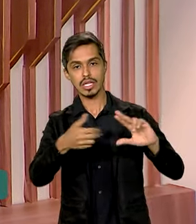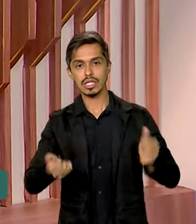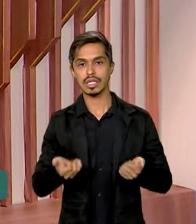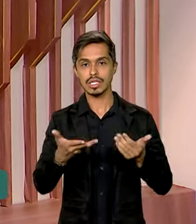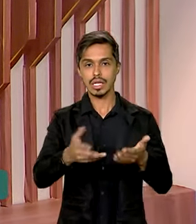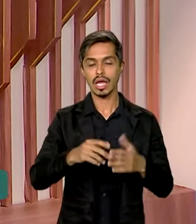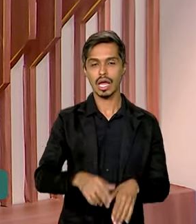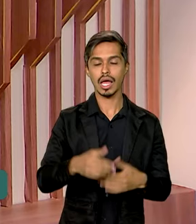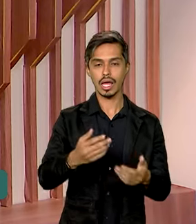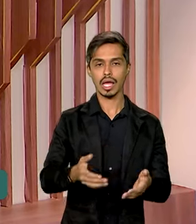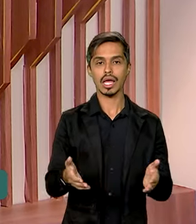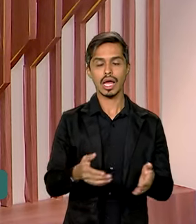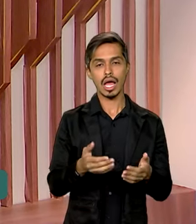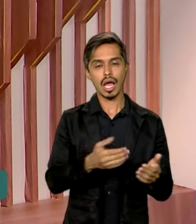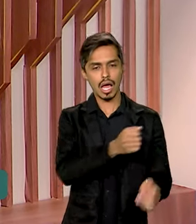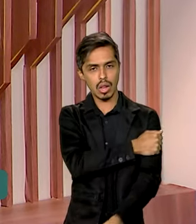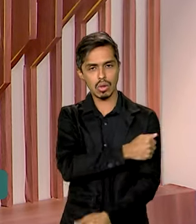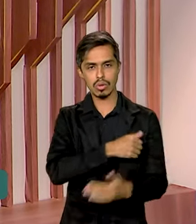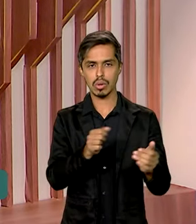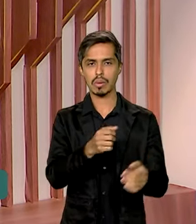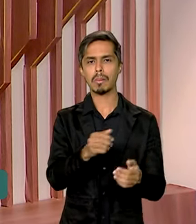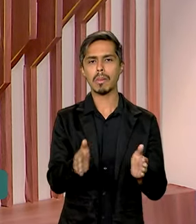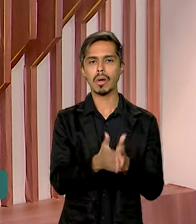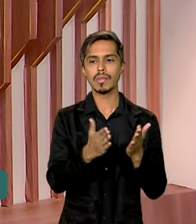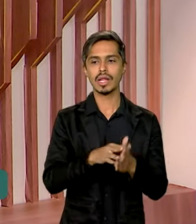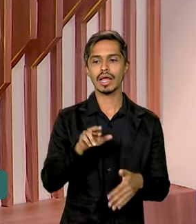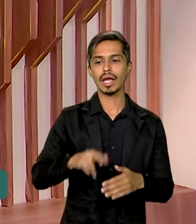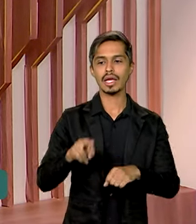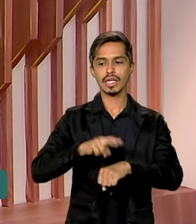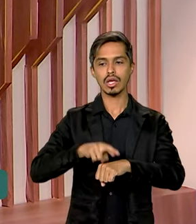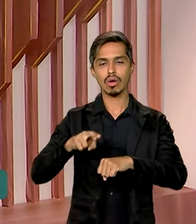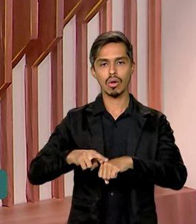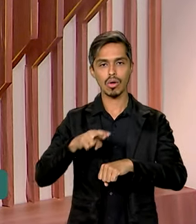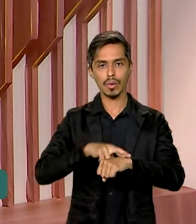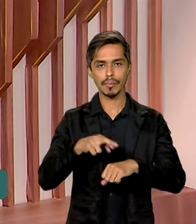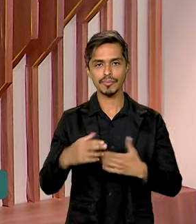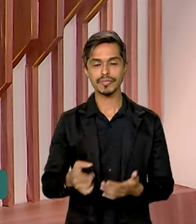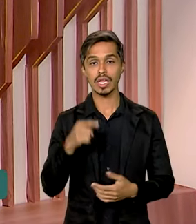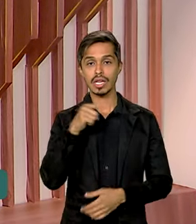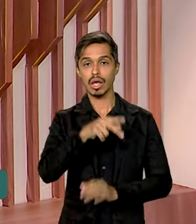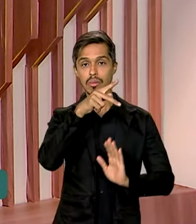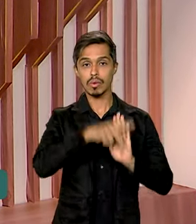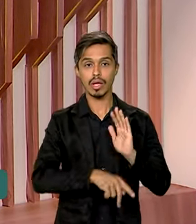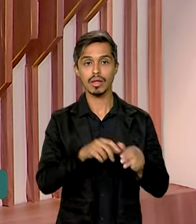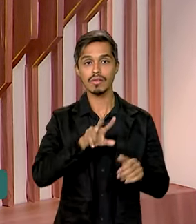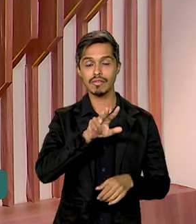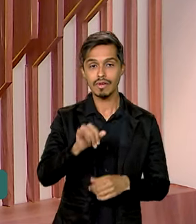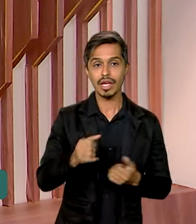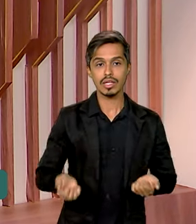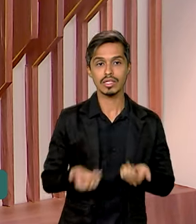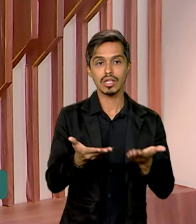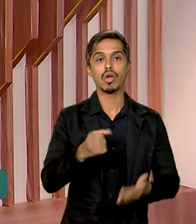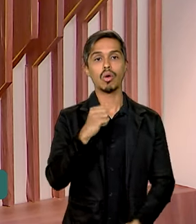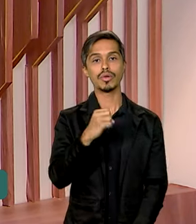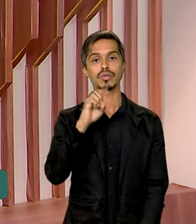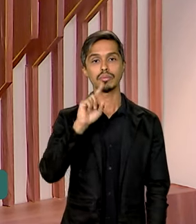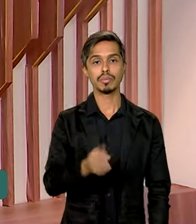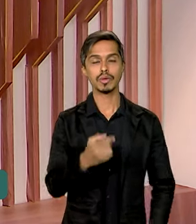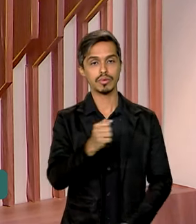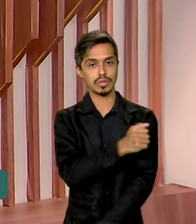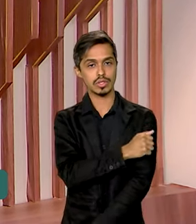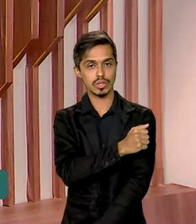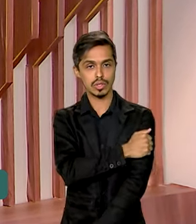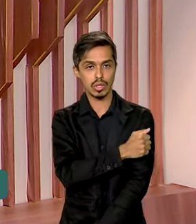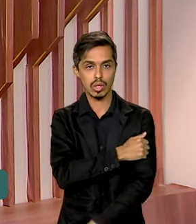de baixa renda. Desta vez foi em Roraima. Lá, o programa vai beneficiar 8 mil estudantes com um investimento estimado em